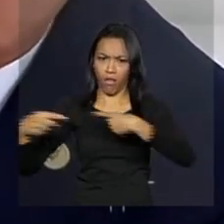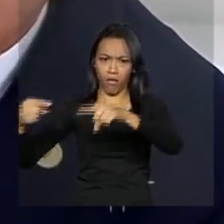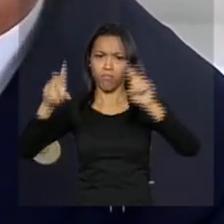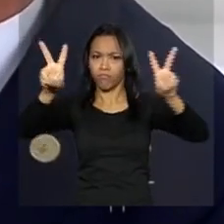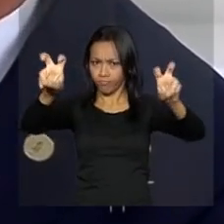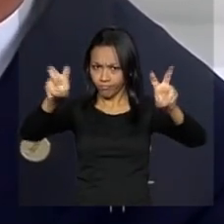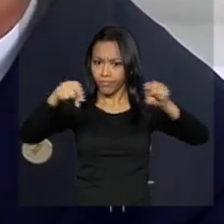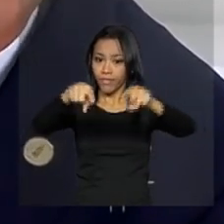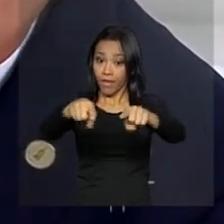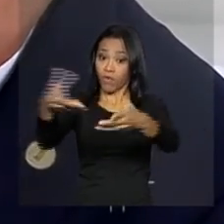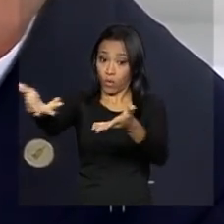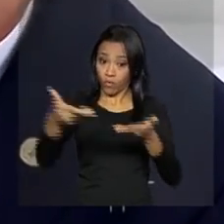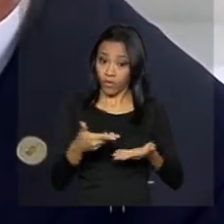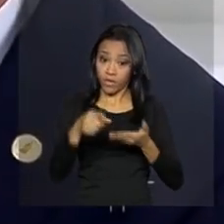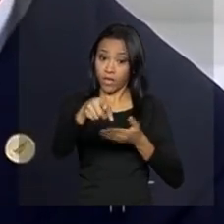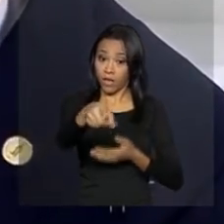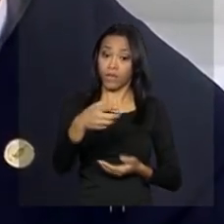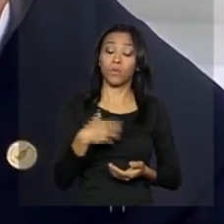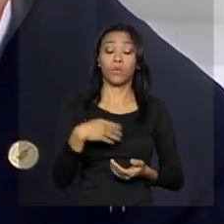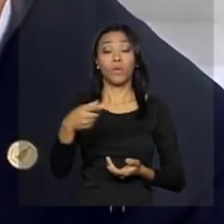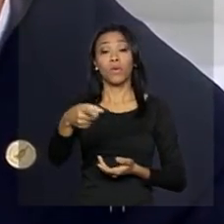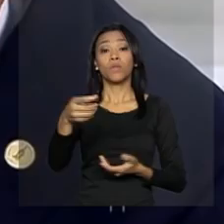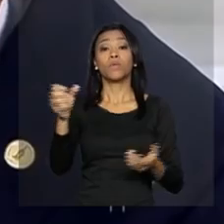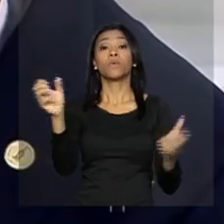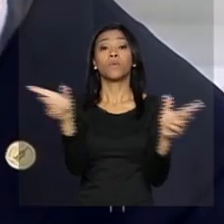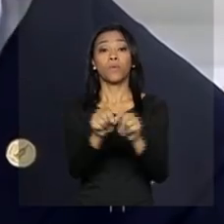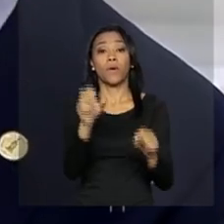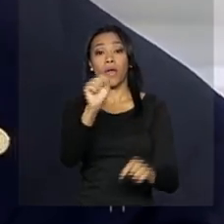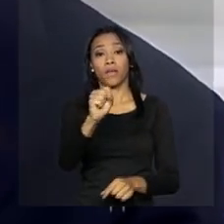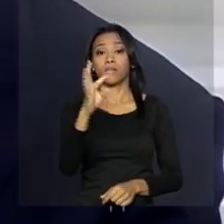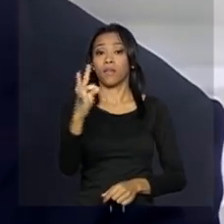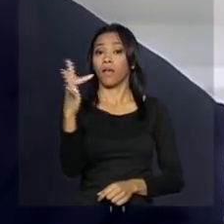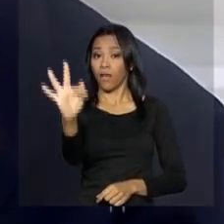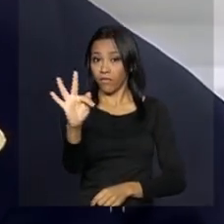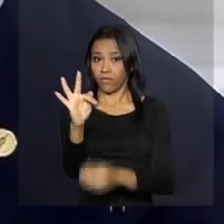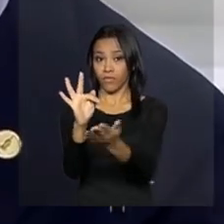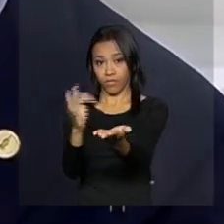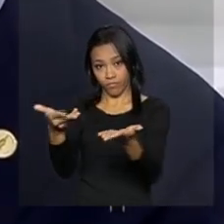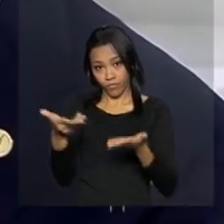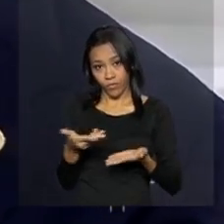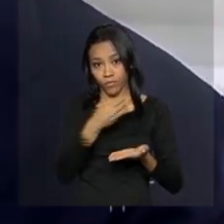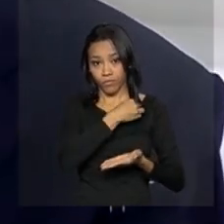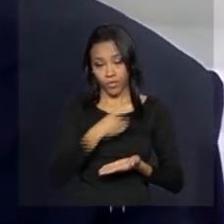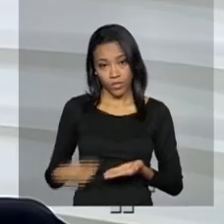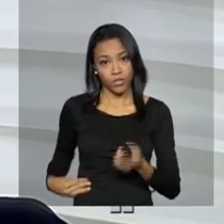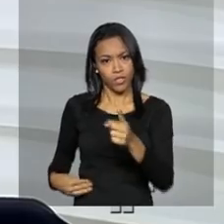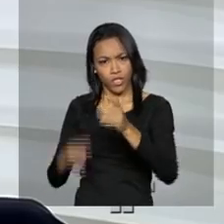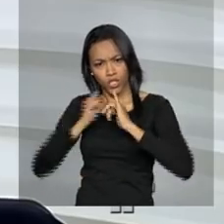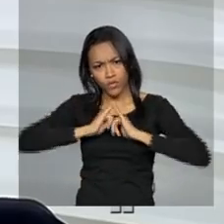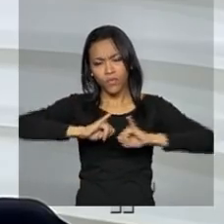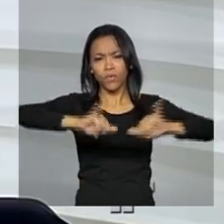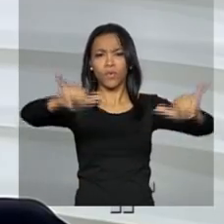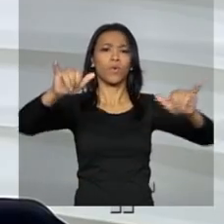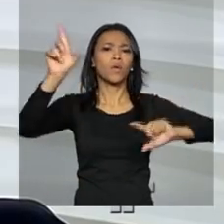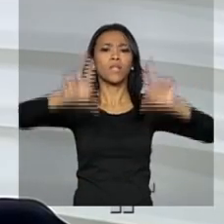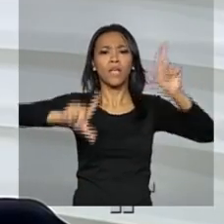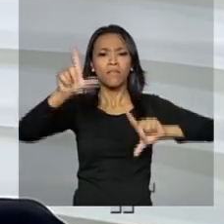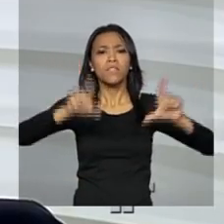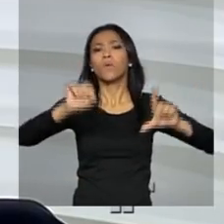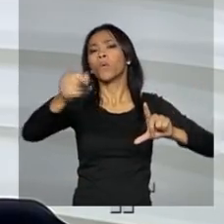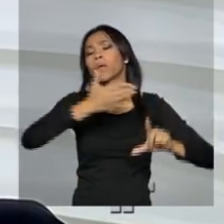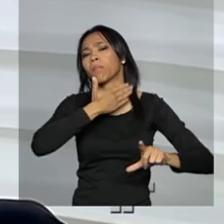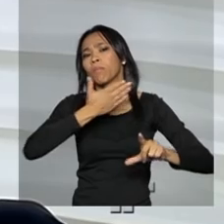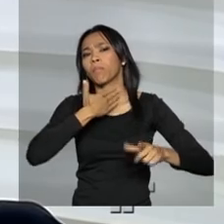foi o ministro do Supremo Tribunal Federal, Marco Aurélio Melo, que condenou a divulgação à imprensa no mês passado de conversa da